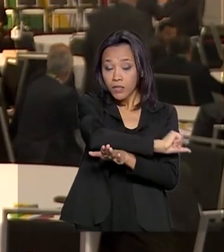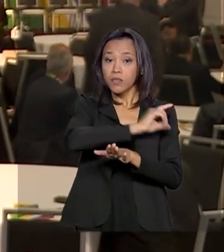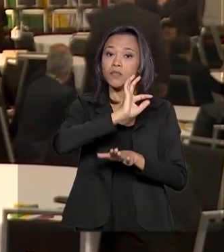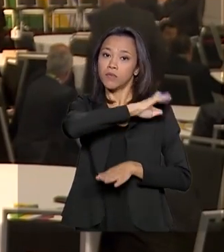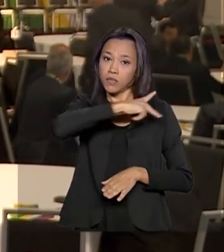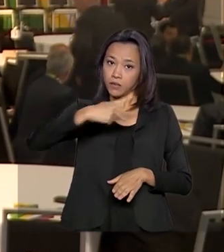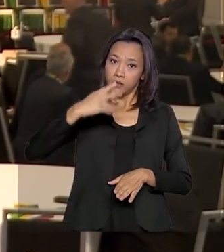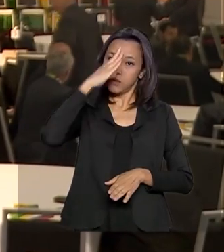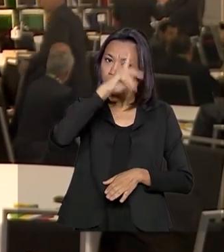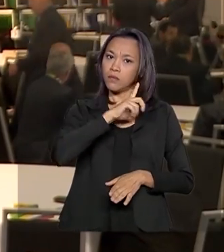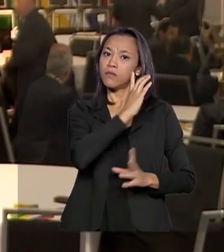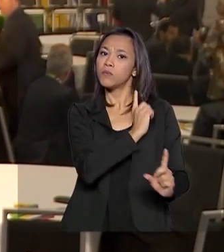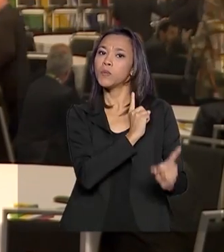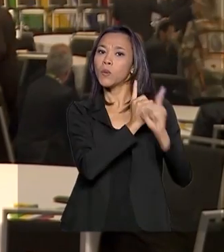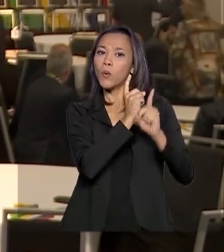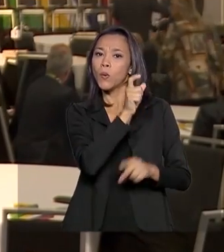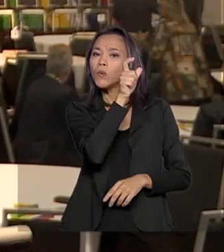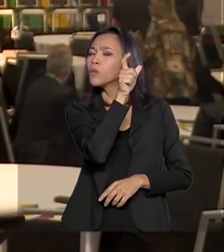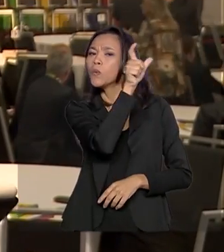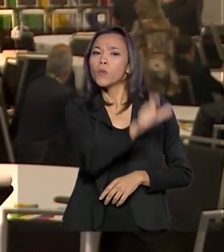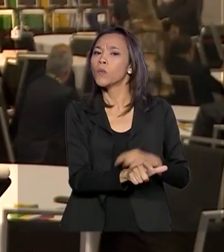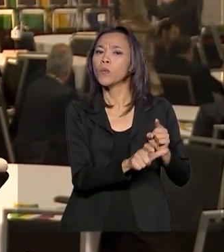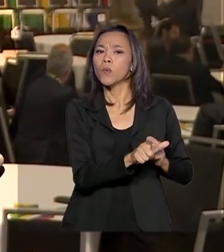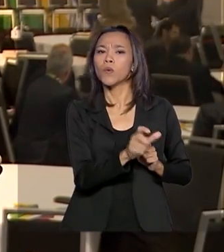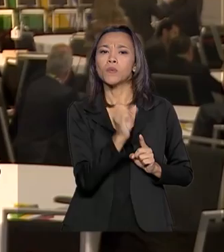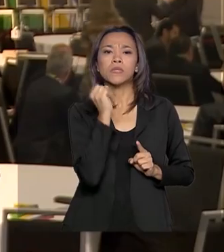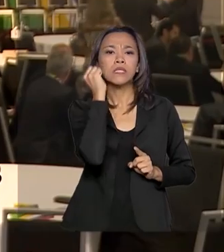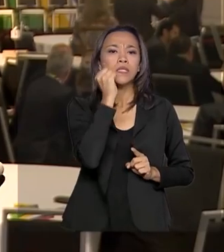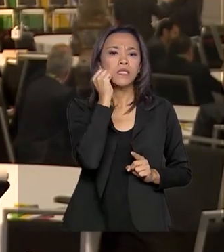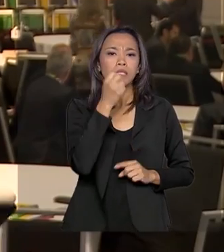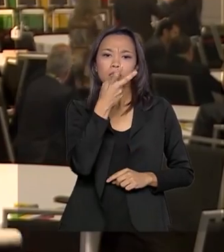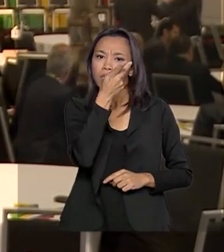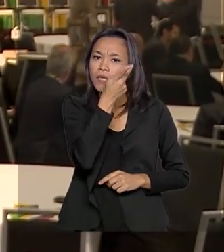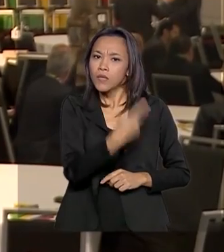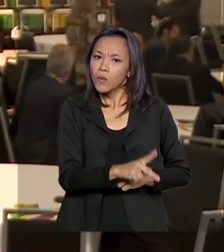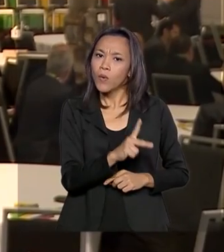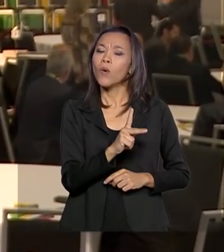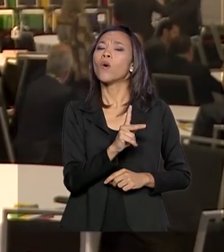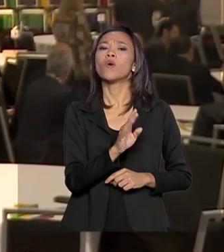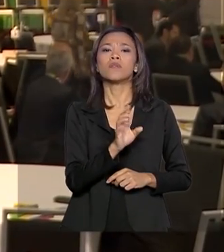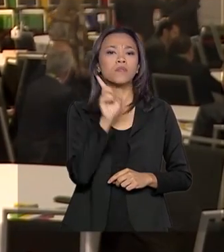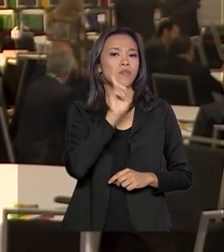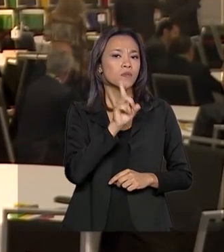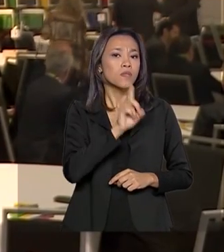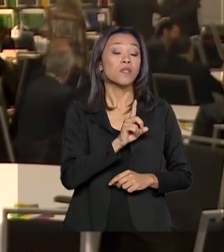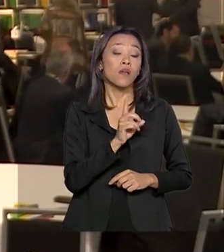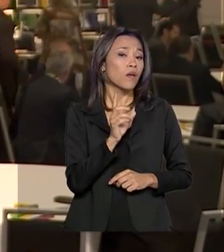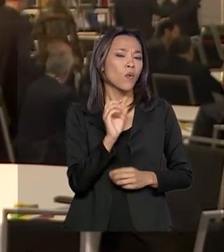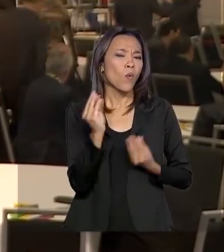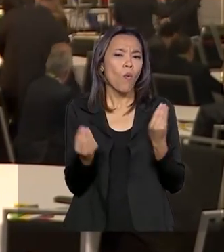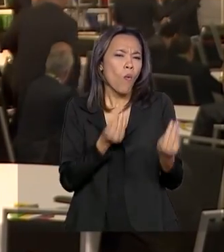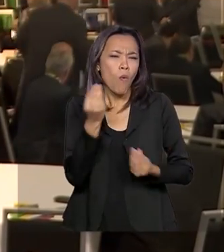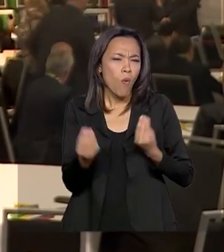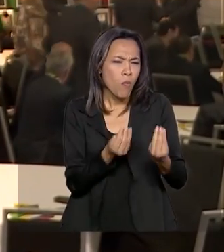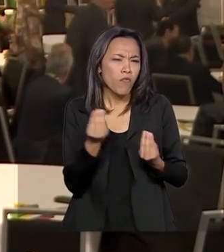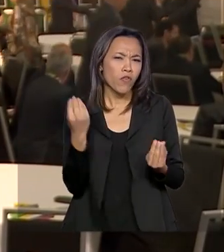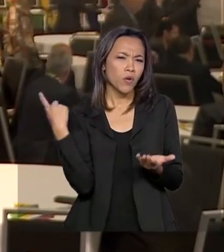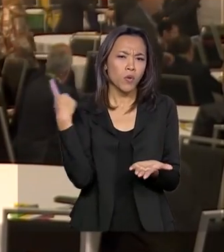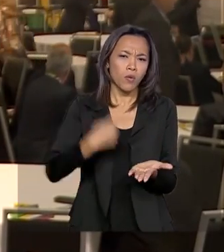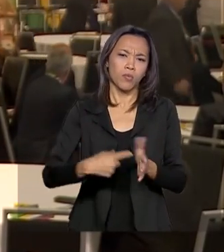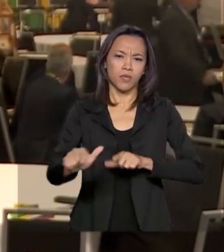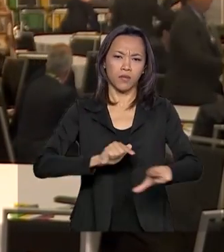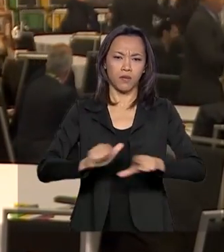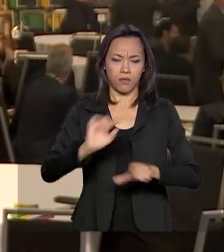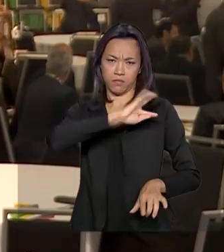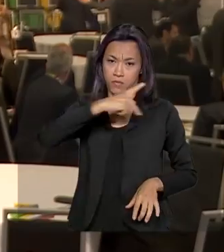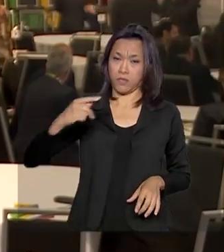presidente tem um encontro com o senador americano, Marco Rubio. Vamos saber então como é que foi a agenda do presidente